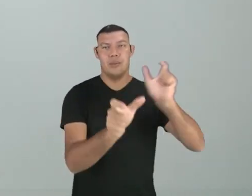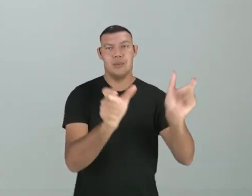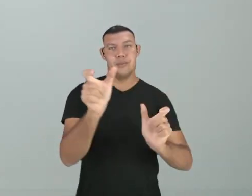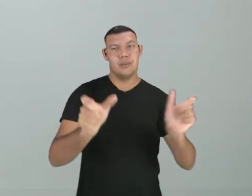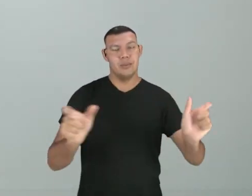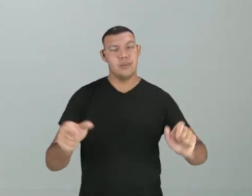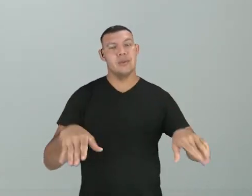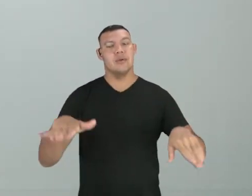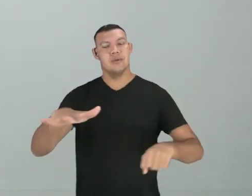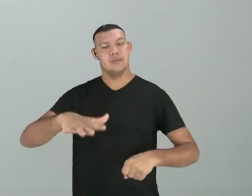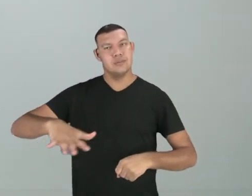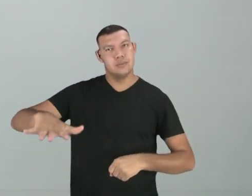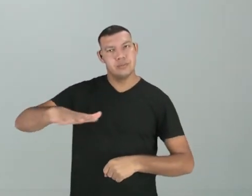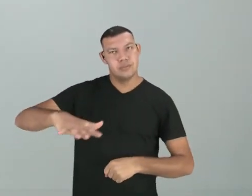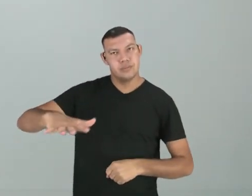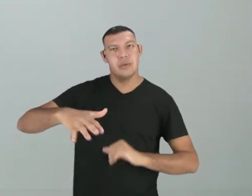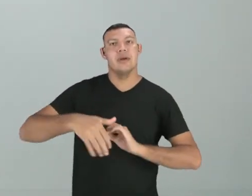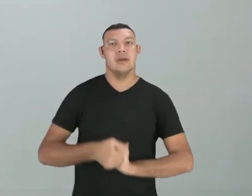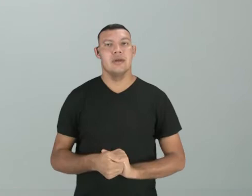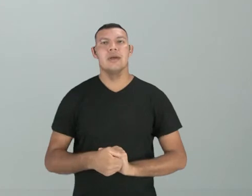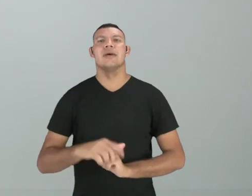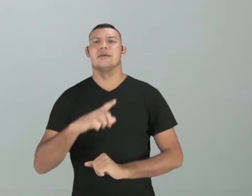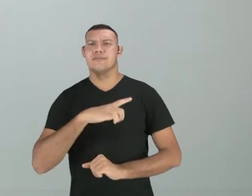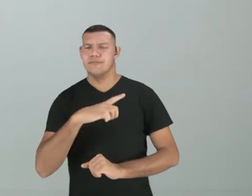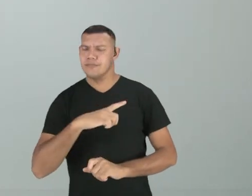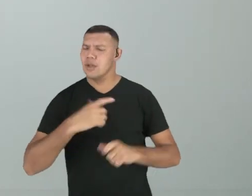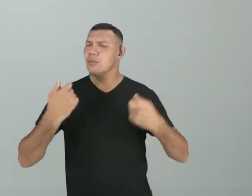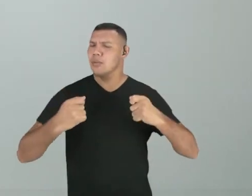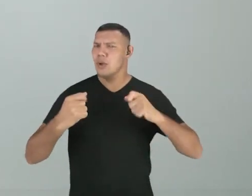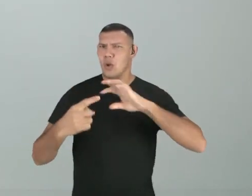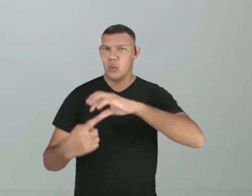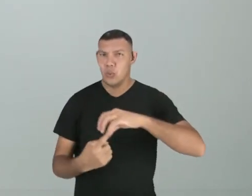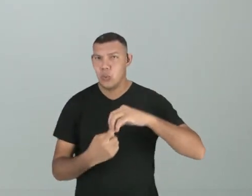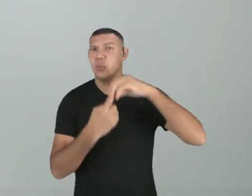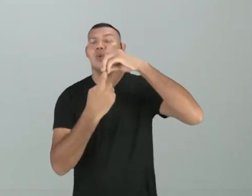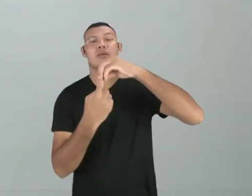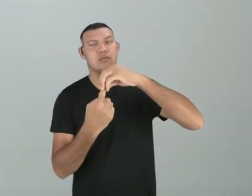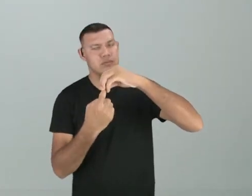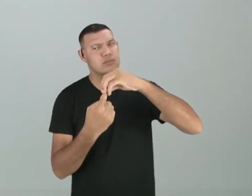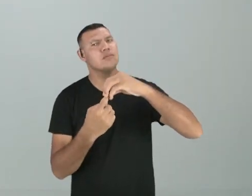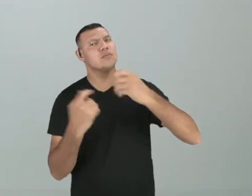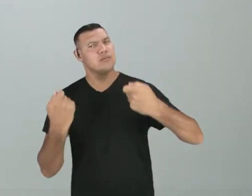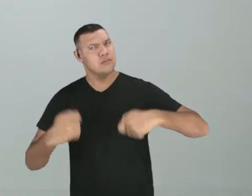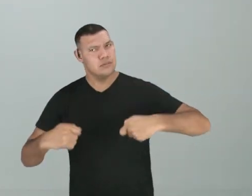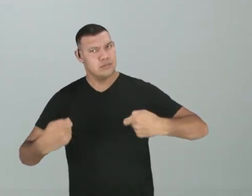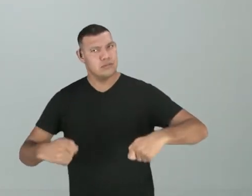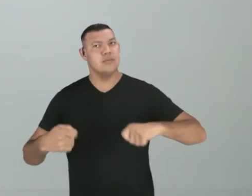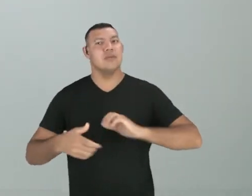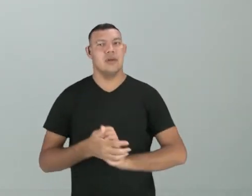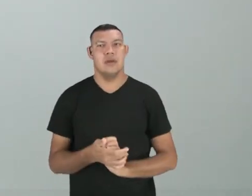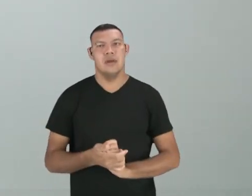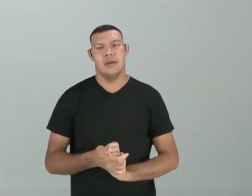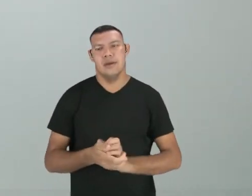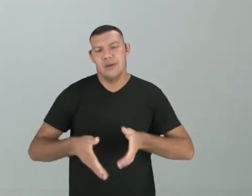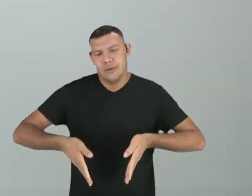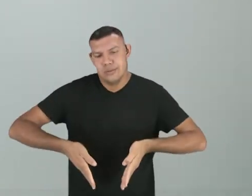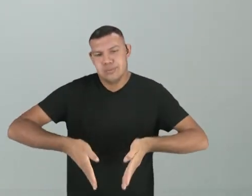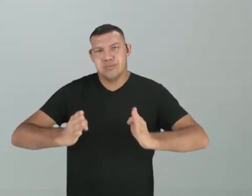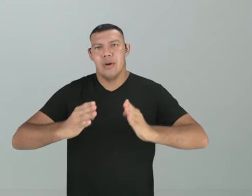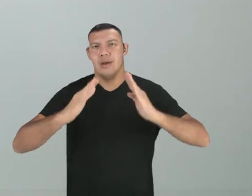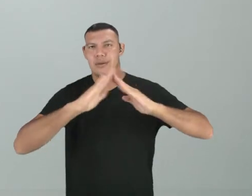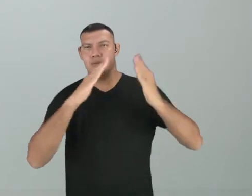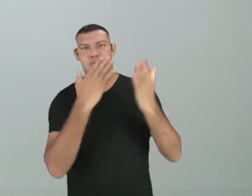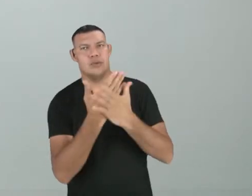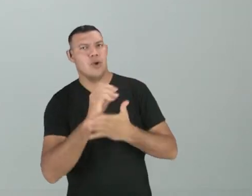a presença do cenário, porque precisa ter nem que seja um único cenário, um único local, uma situação que acontece no corredor da escola